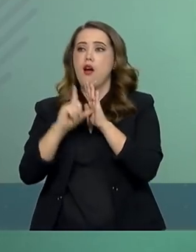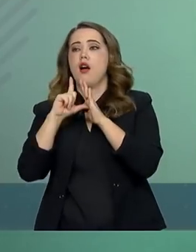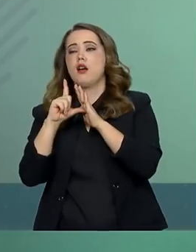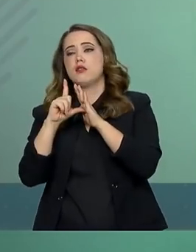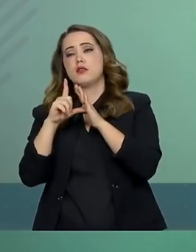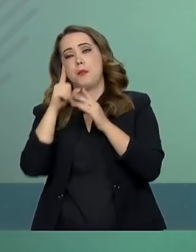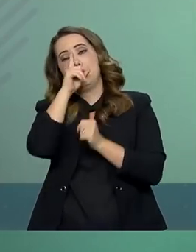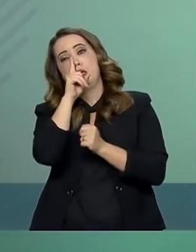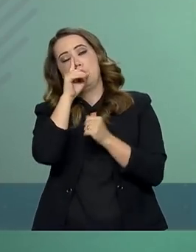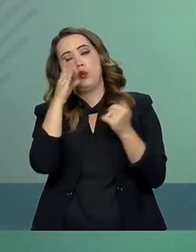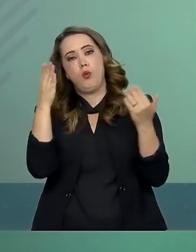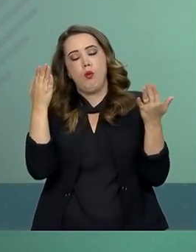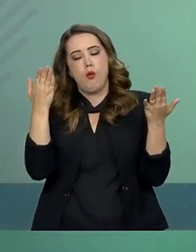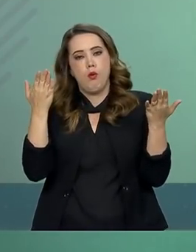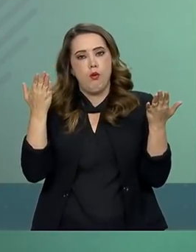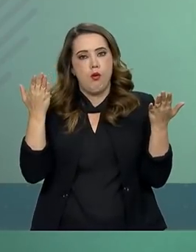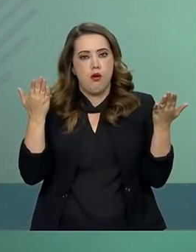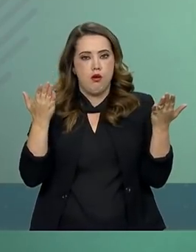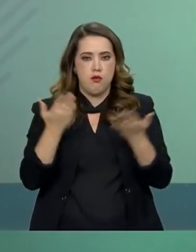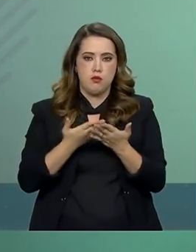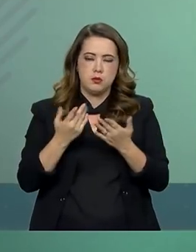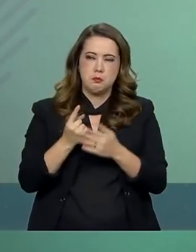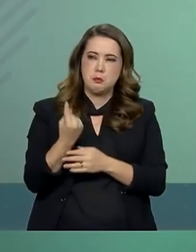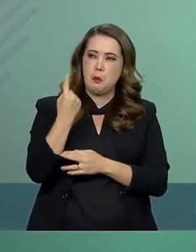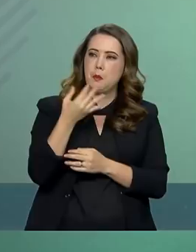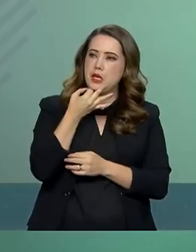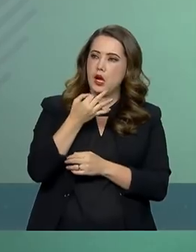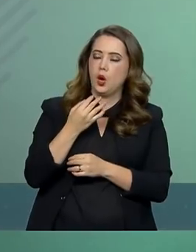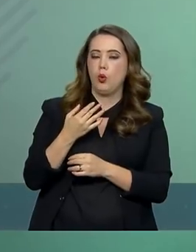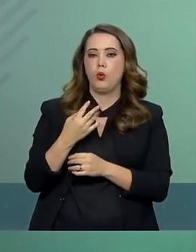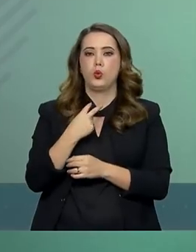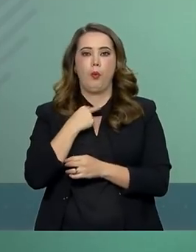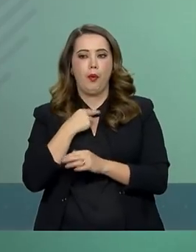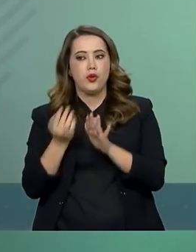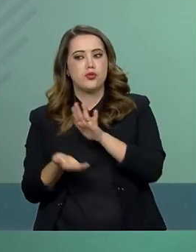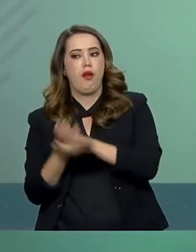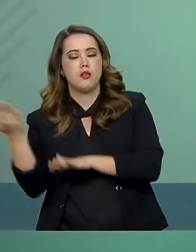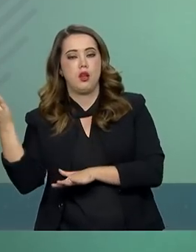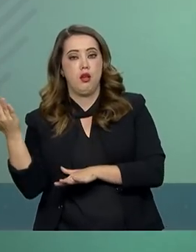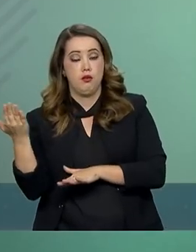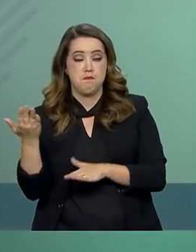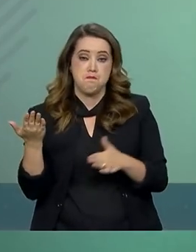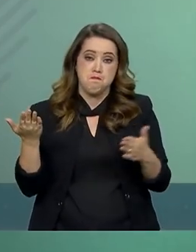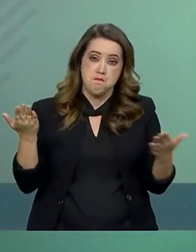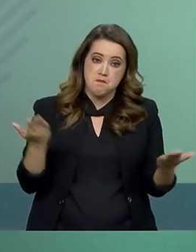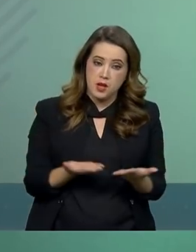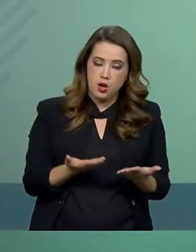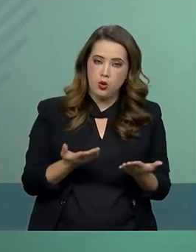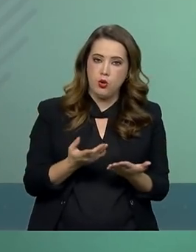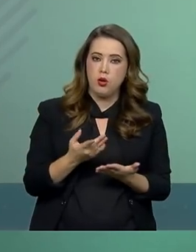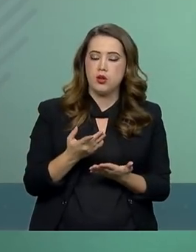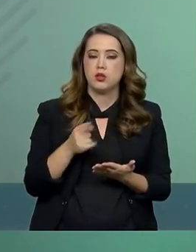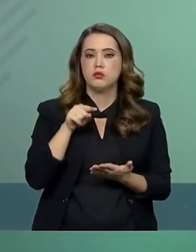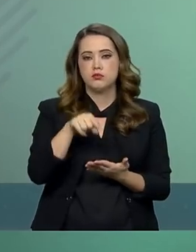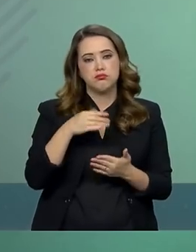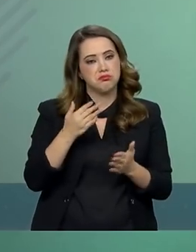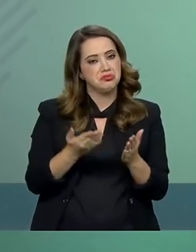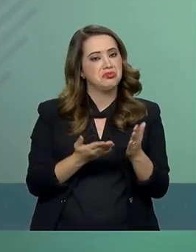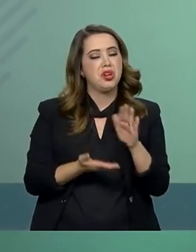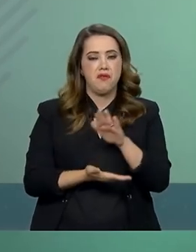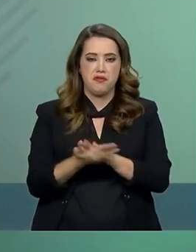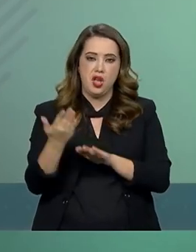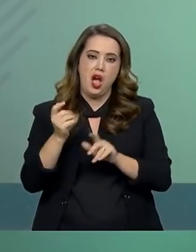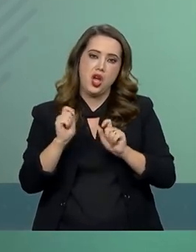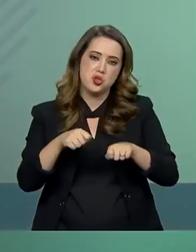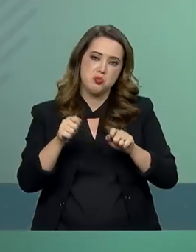quando do primeiro posicionamento se achava algum risco, na evolução esse